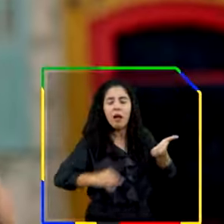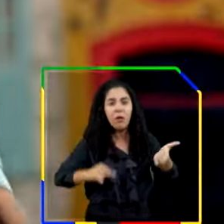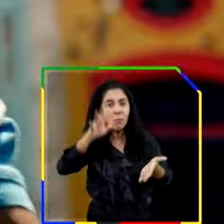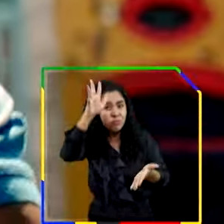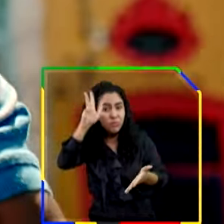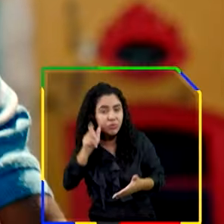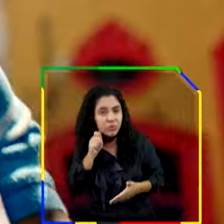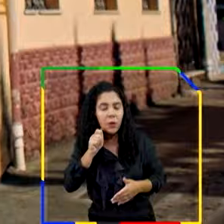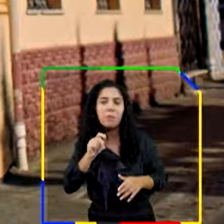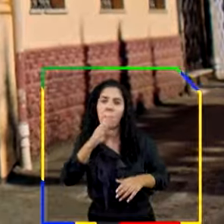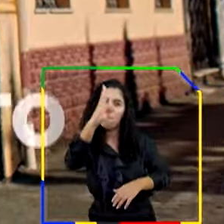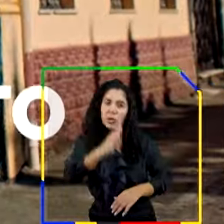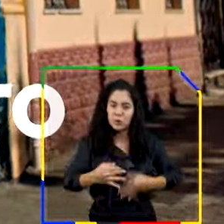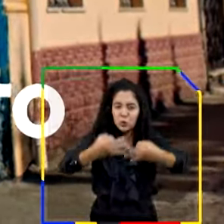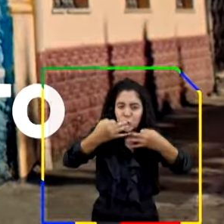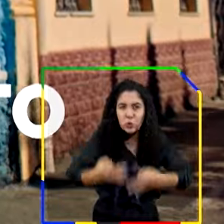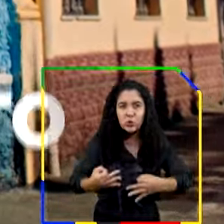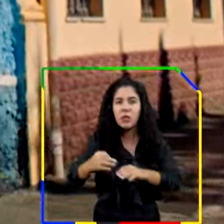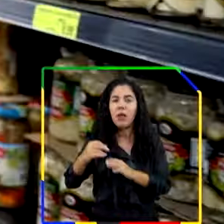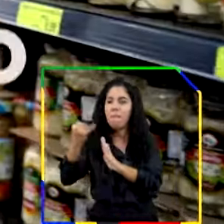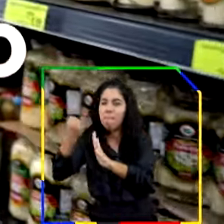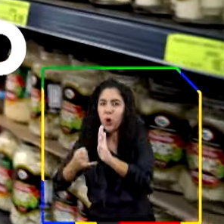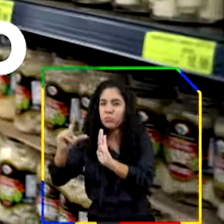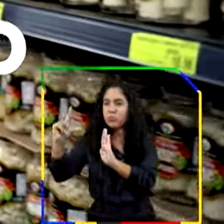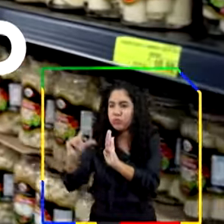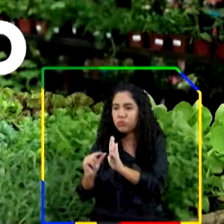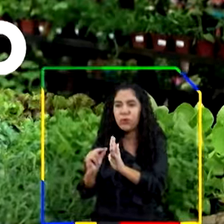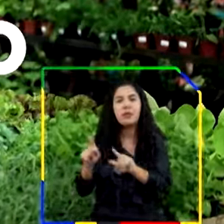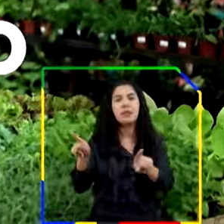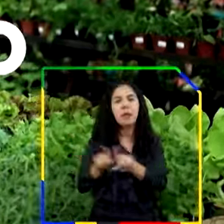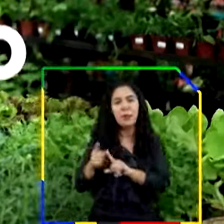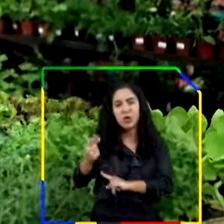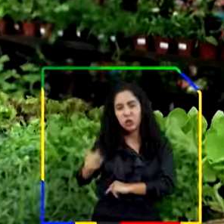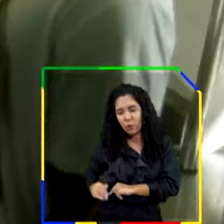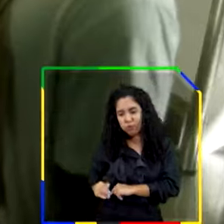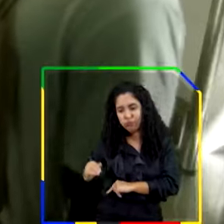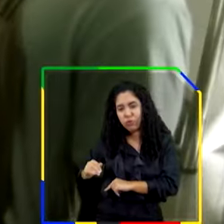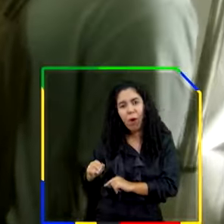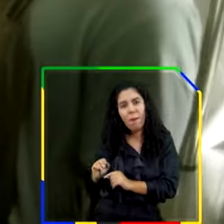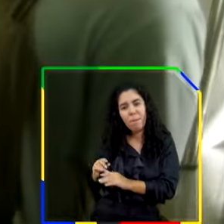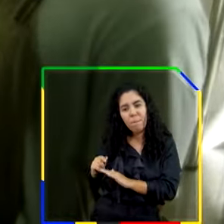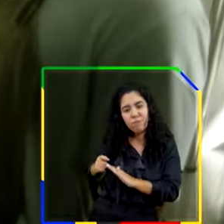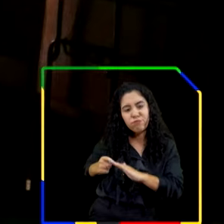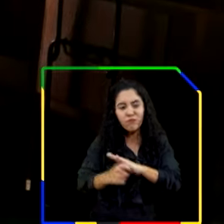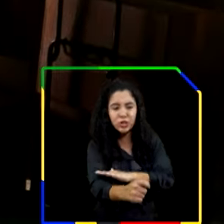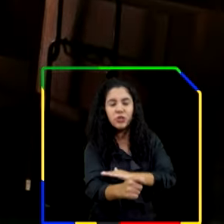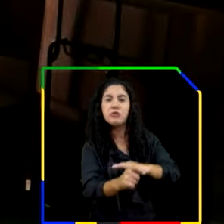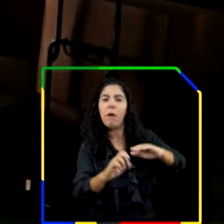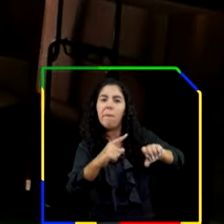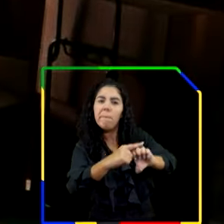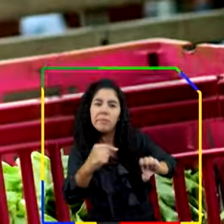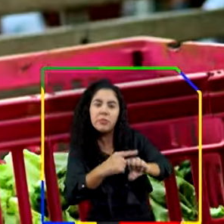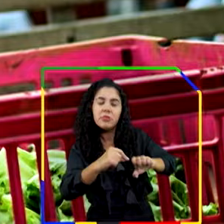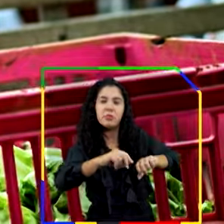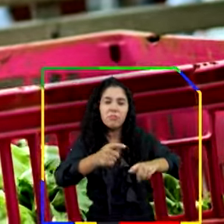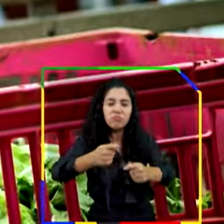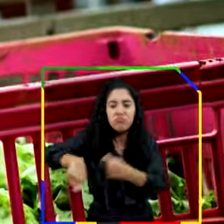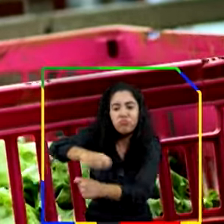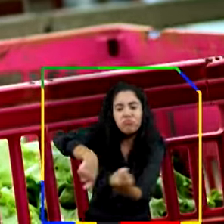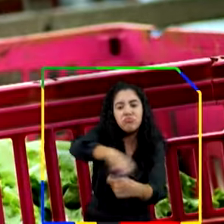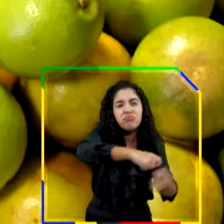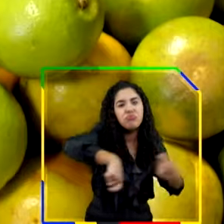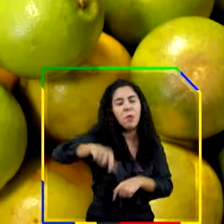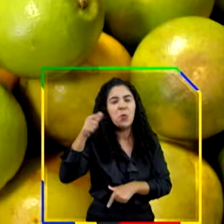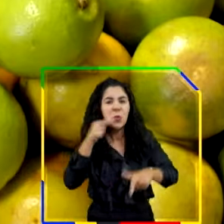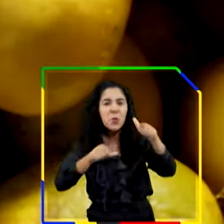É o Brasil justo, com menos imposto e mais dinheiro no bolso para investir no seu pequeno negócio, impulsionar o